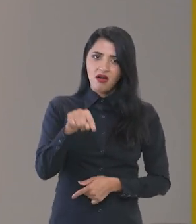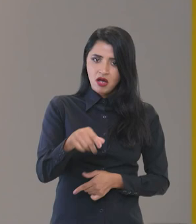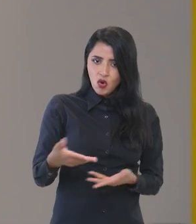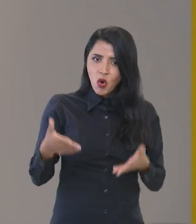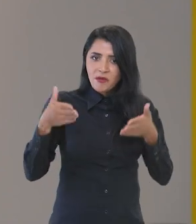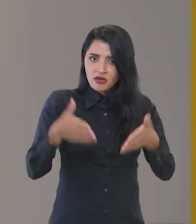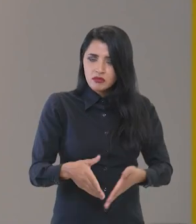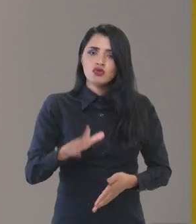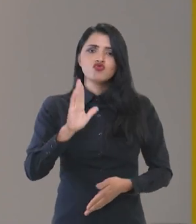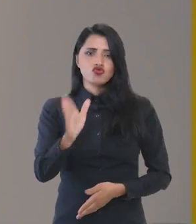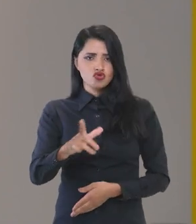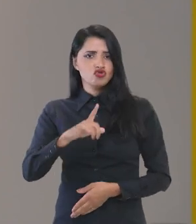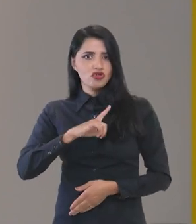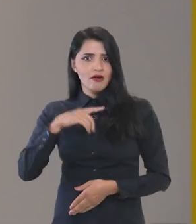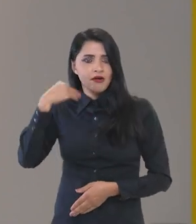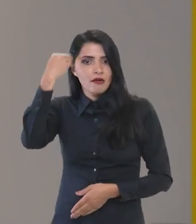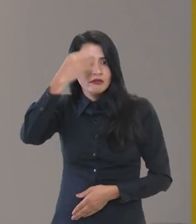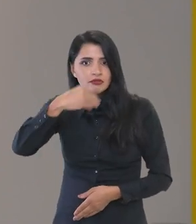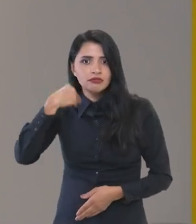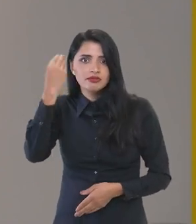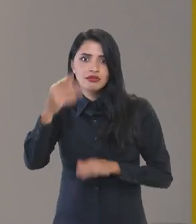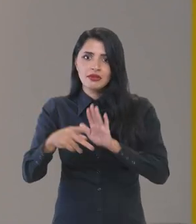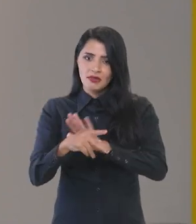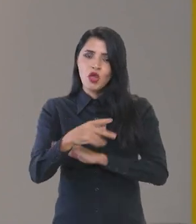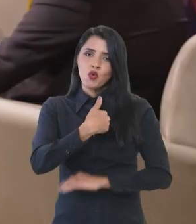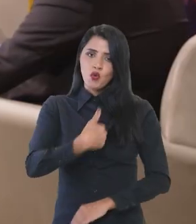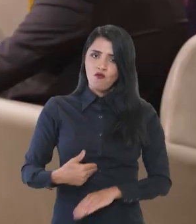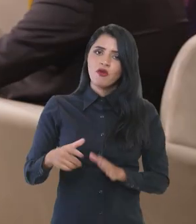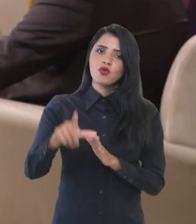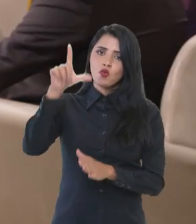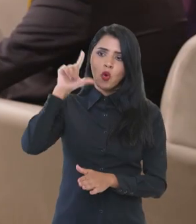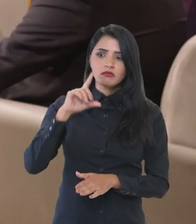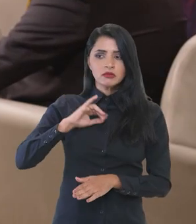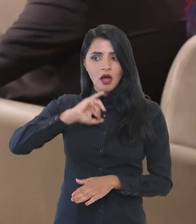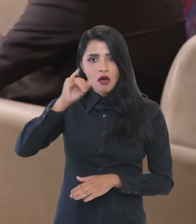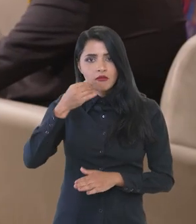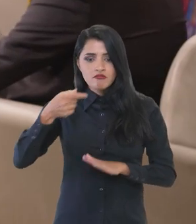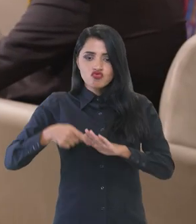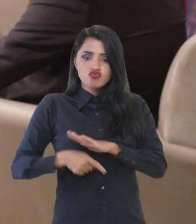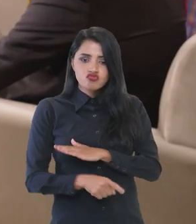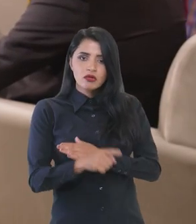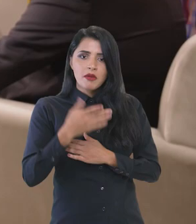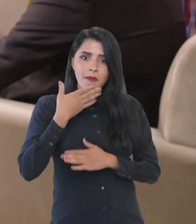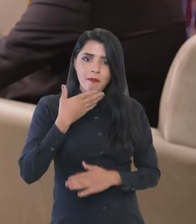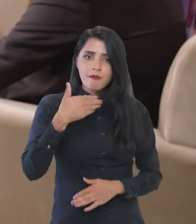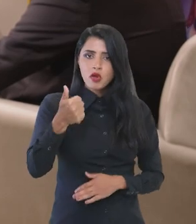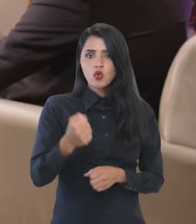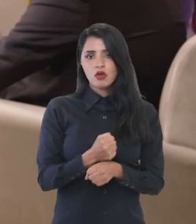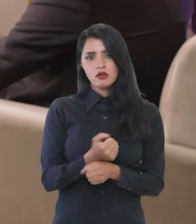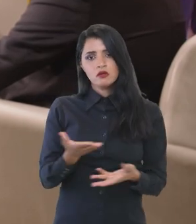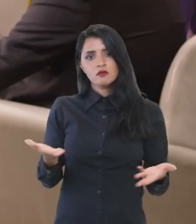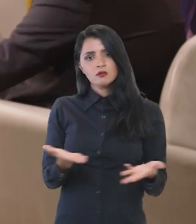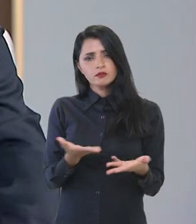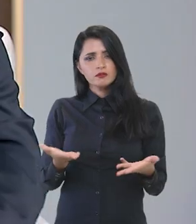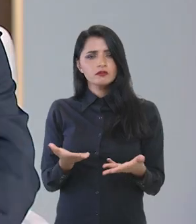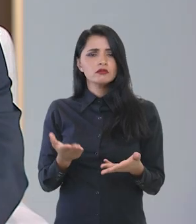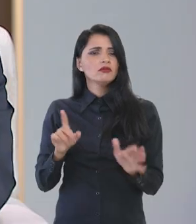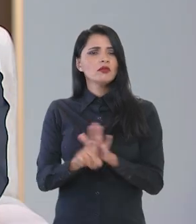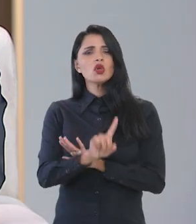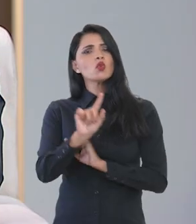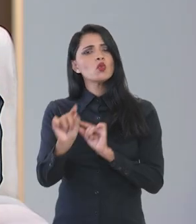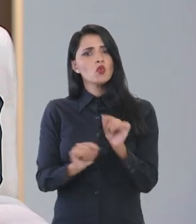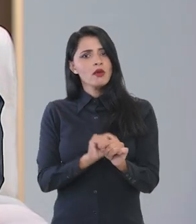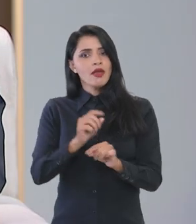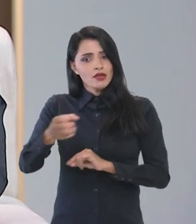a gente tem já essa rica experiência dos governos anteriores que está sendo aprofundada e aprimorada nesse ano. A questão,